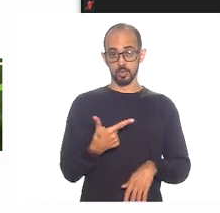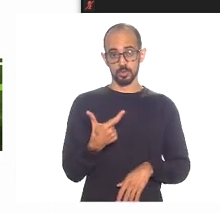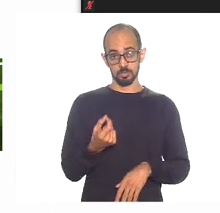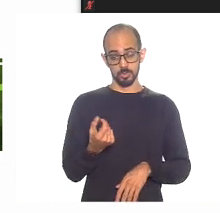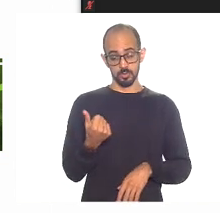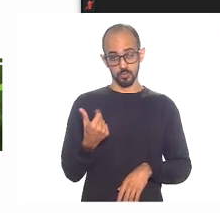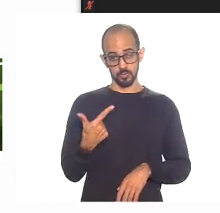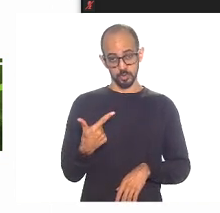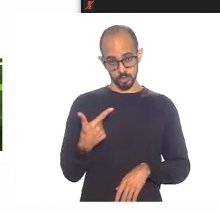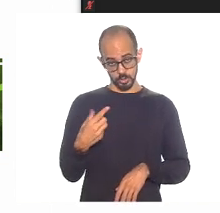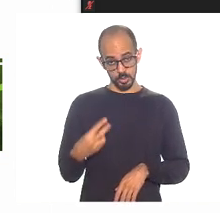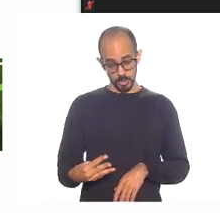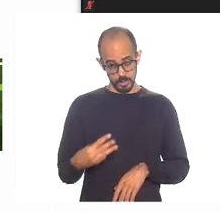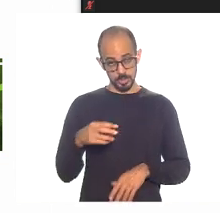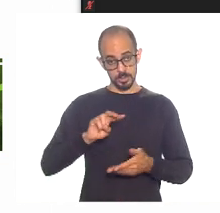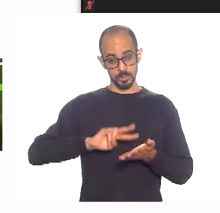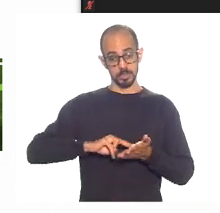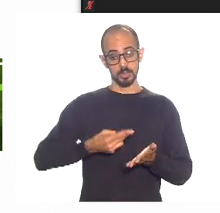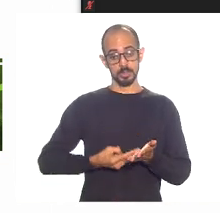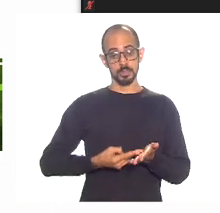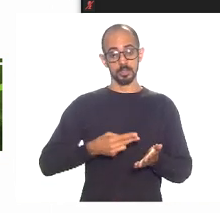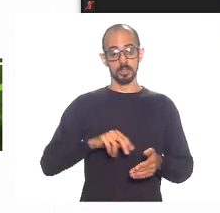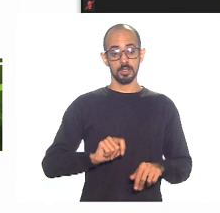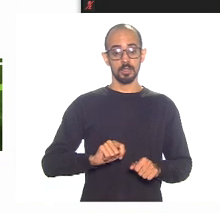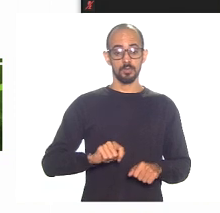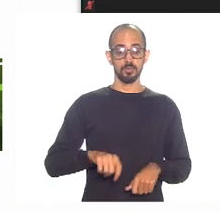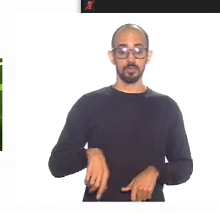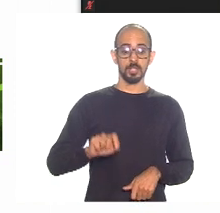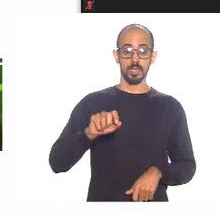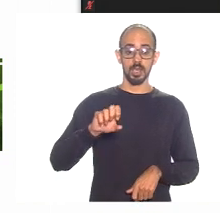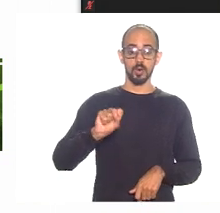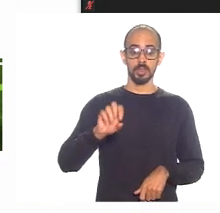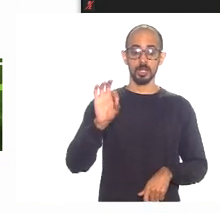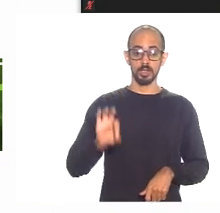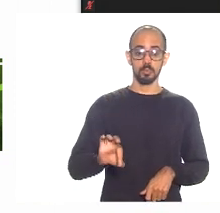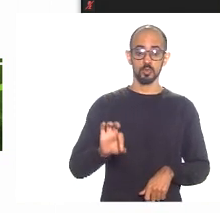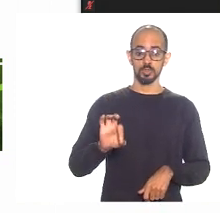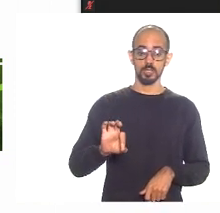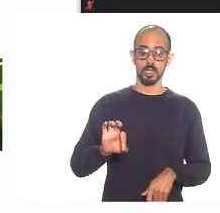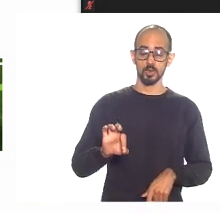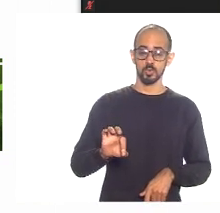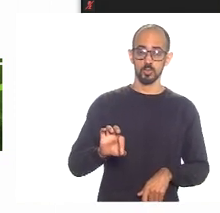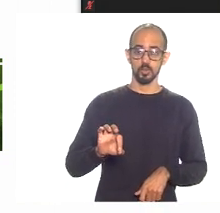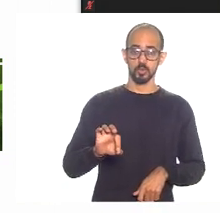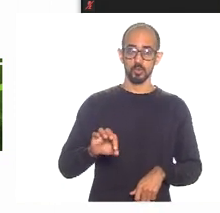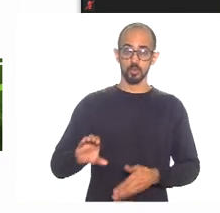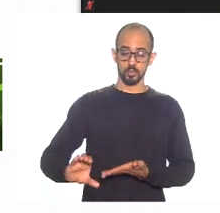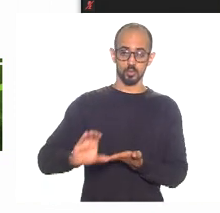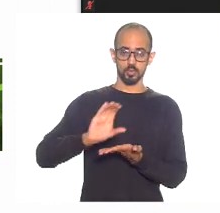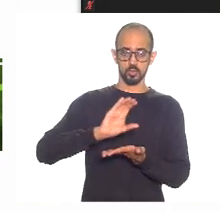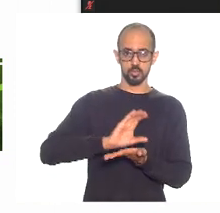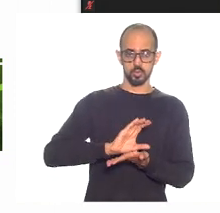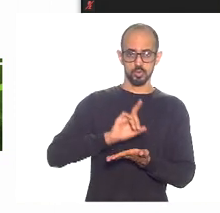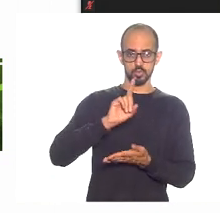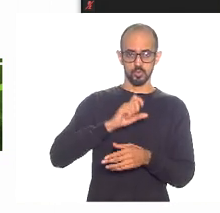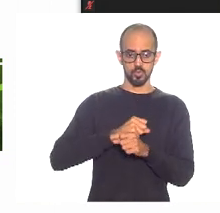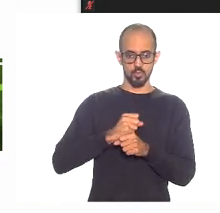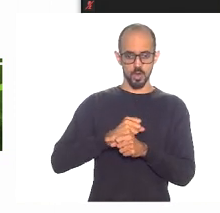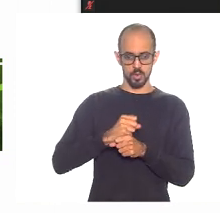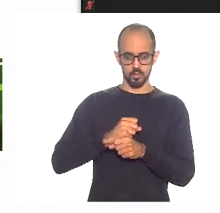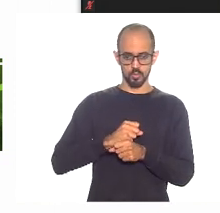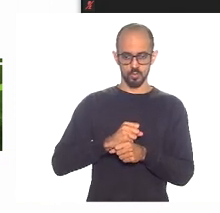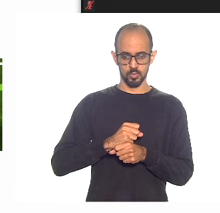isso significa 85% da receita de um ano, né? Como já até apontou aí o deputado André no início, quando ele abriu aí os